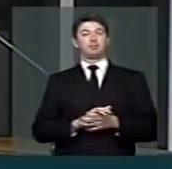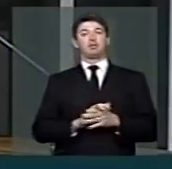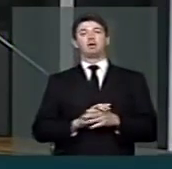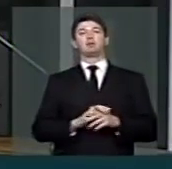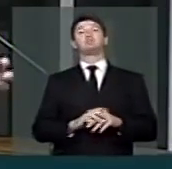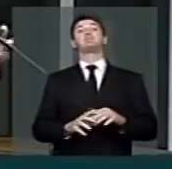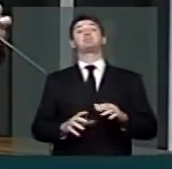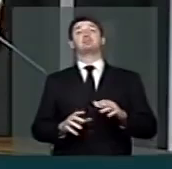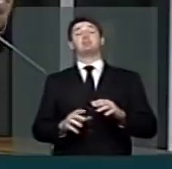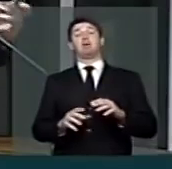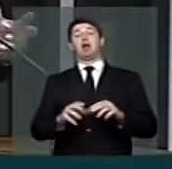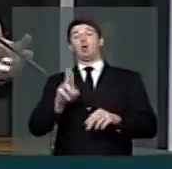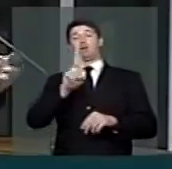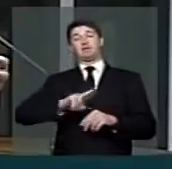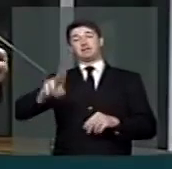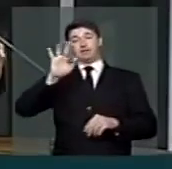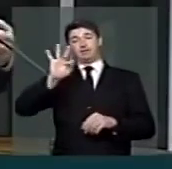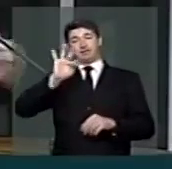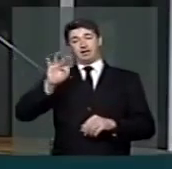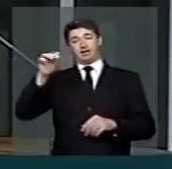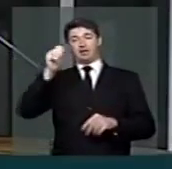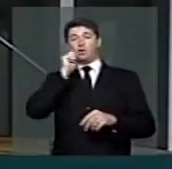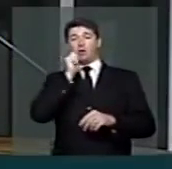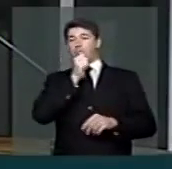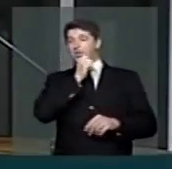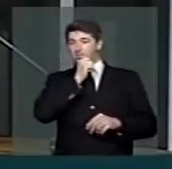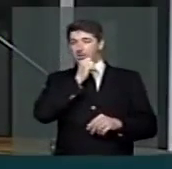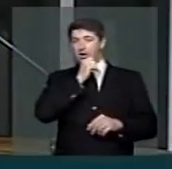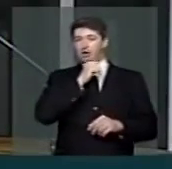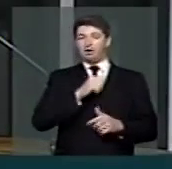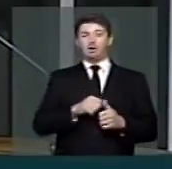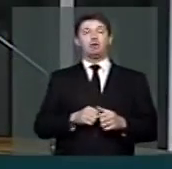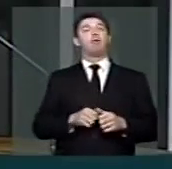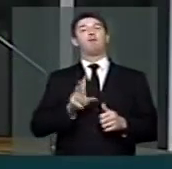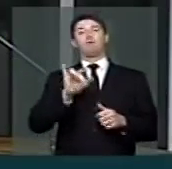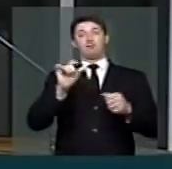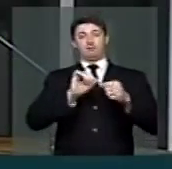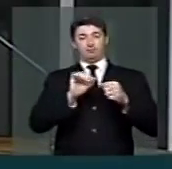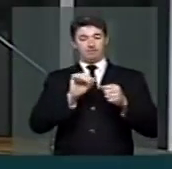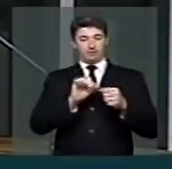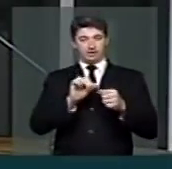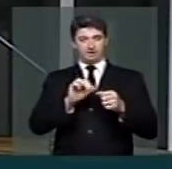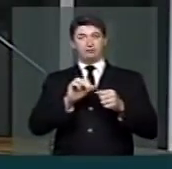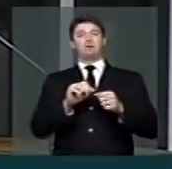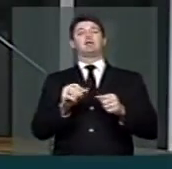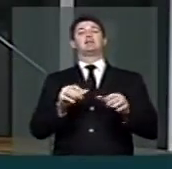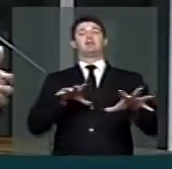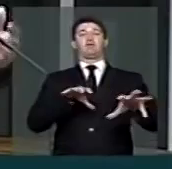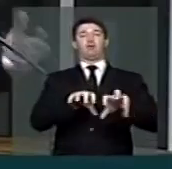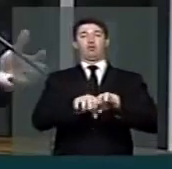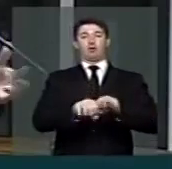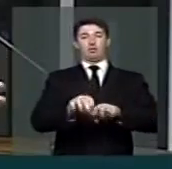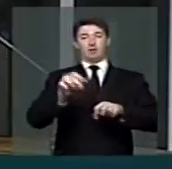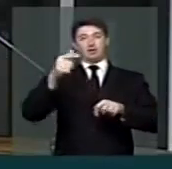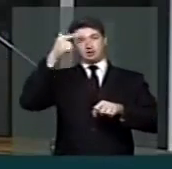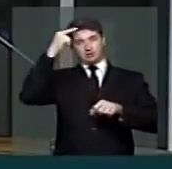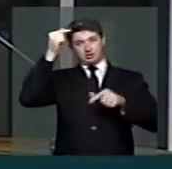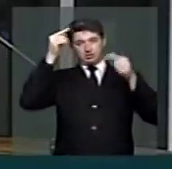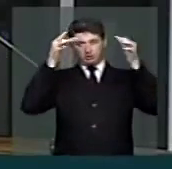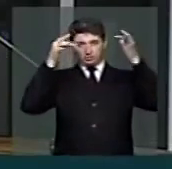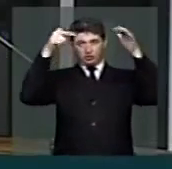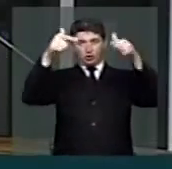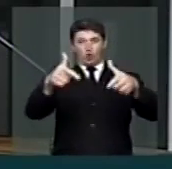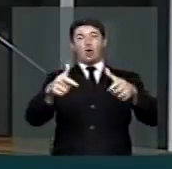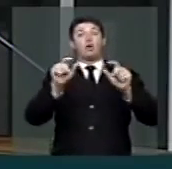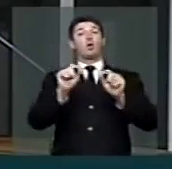Federal do Amapá também proporcionará um grande evento que é a formatura, colação de grau, a entrega dos certificados para